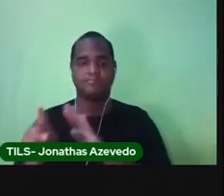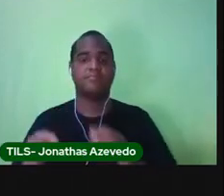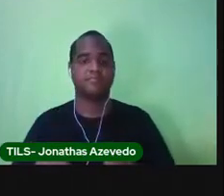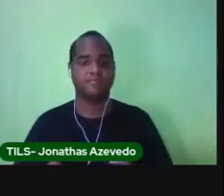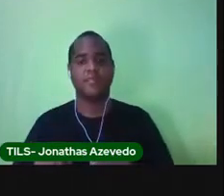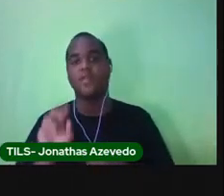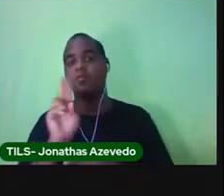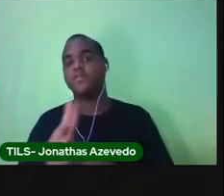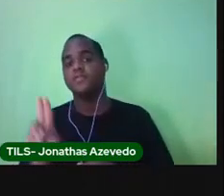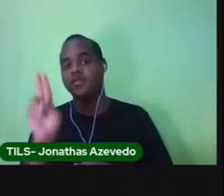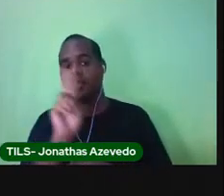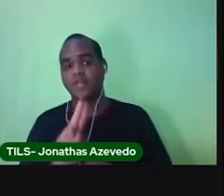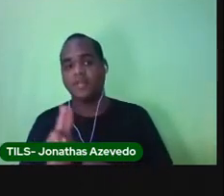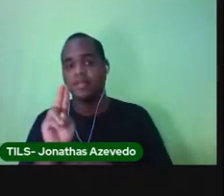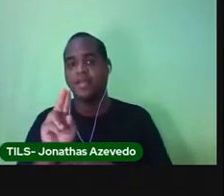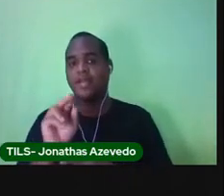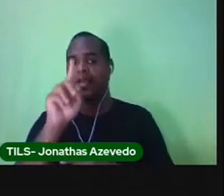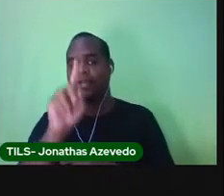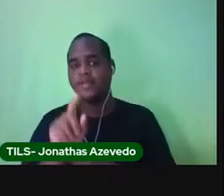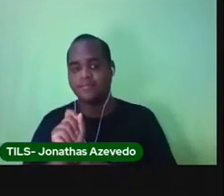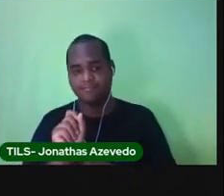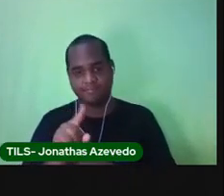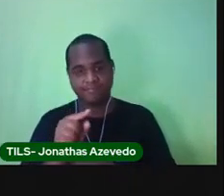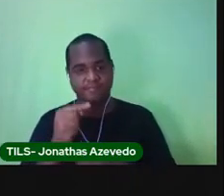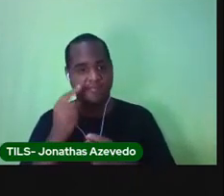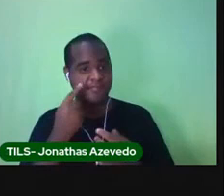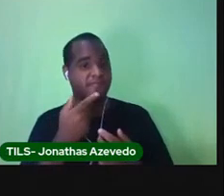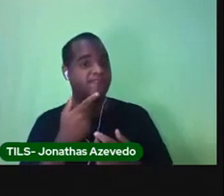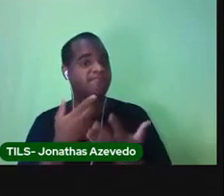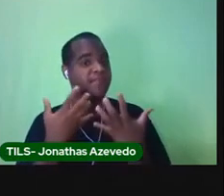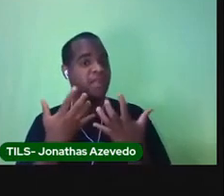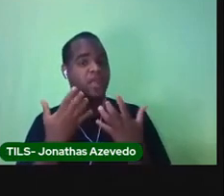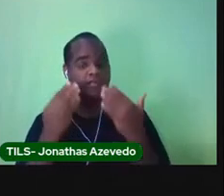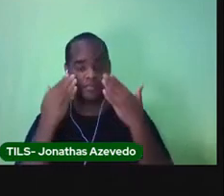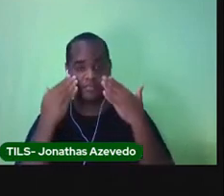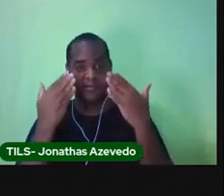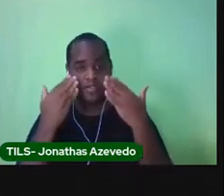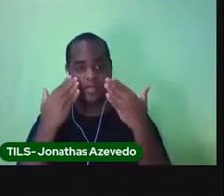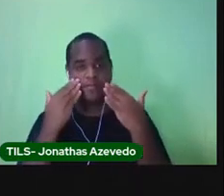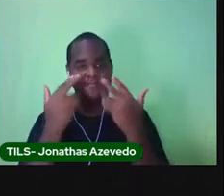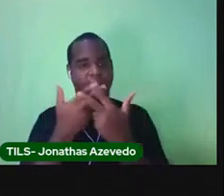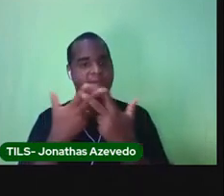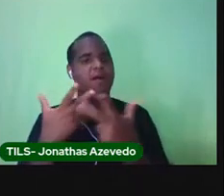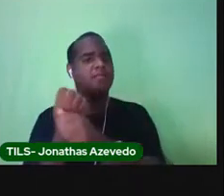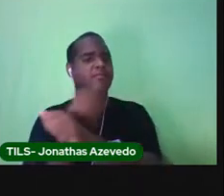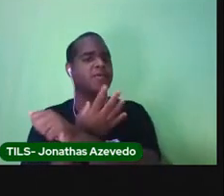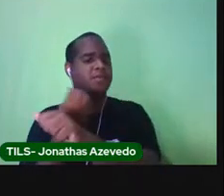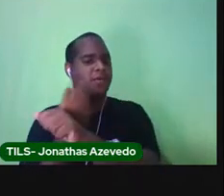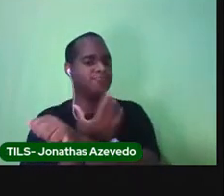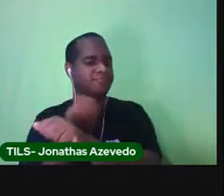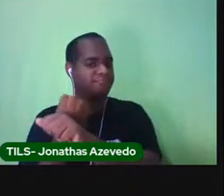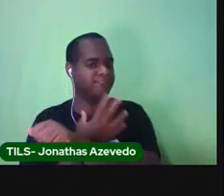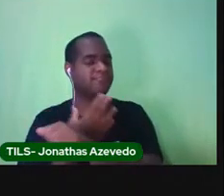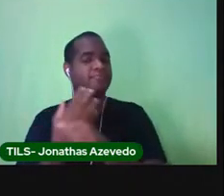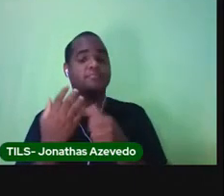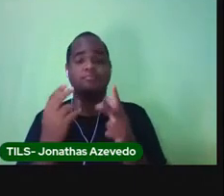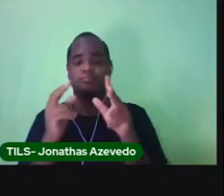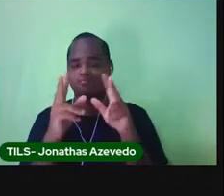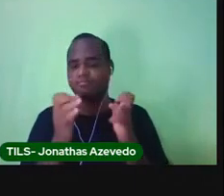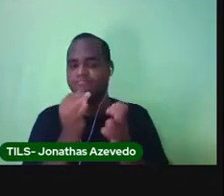usamos a exclamação quando queremos demonstrar as emoções da gente. Tipo assim,